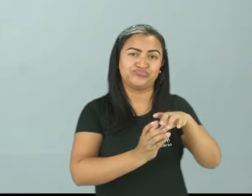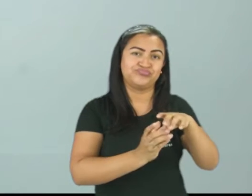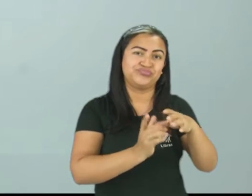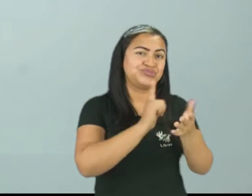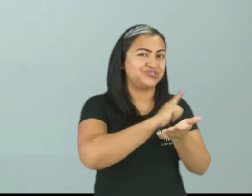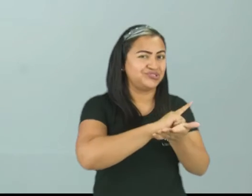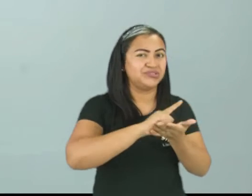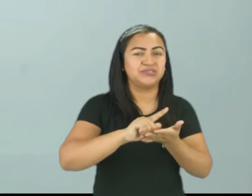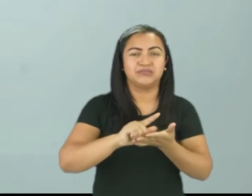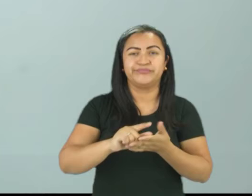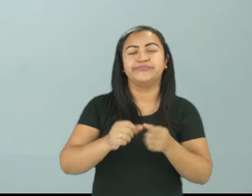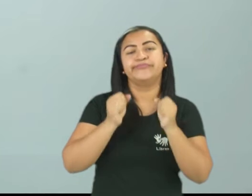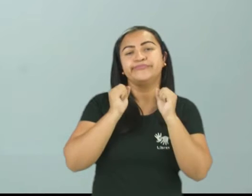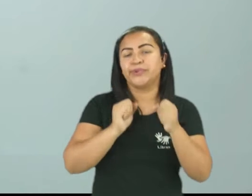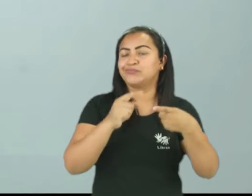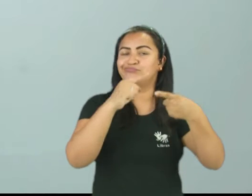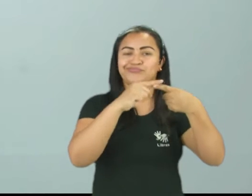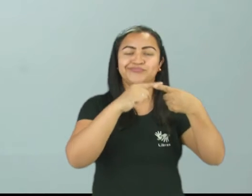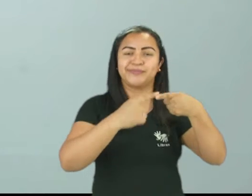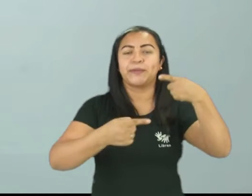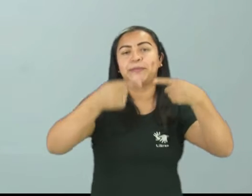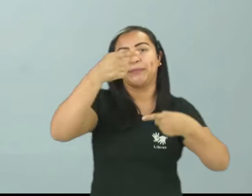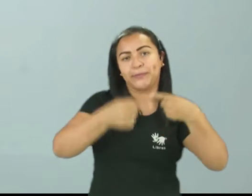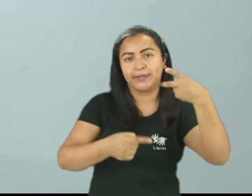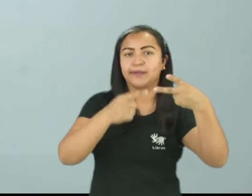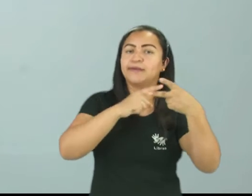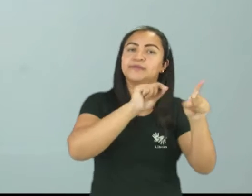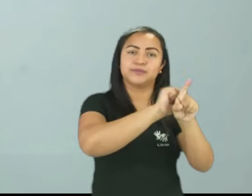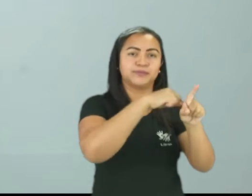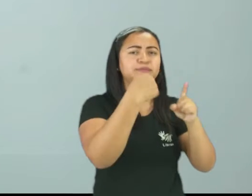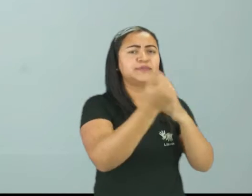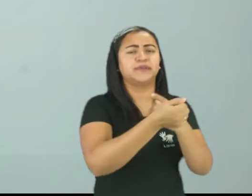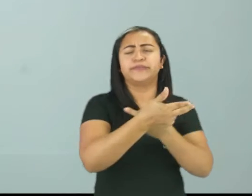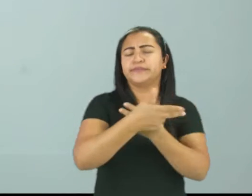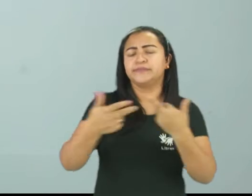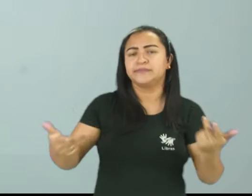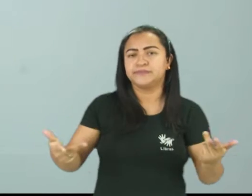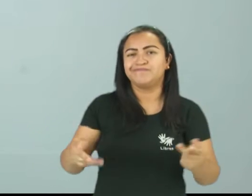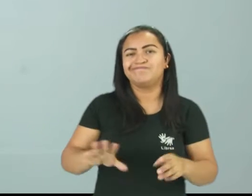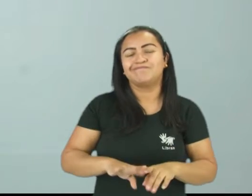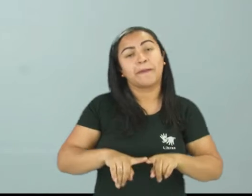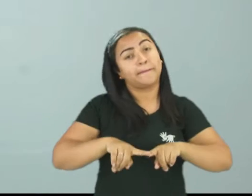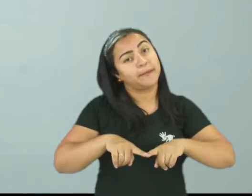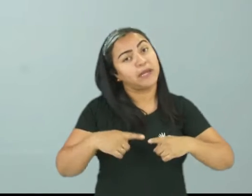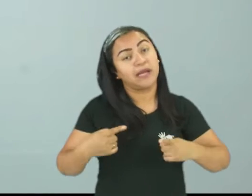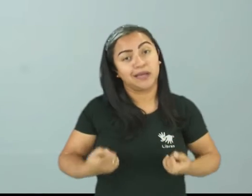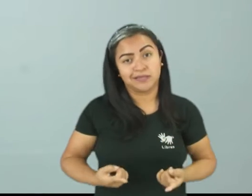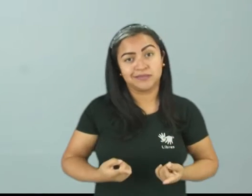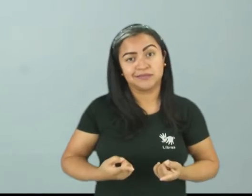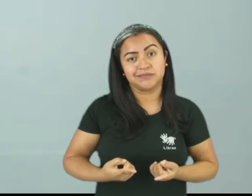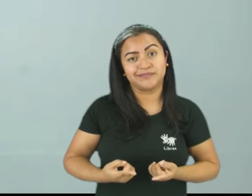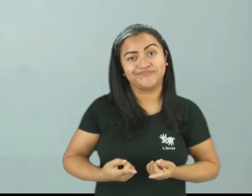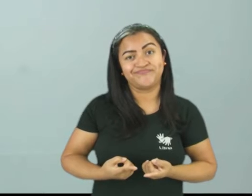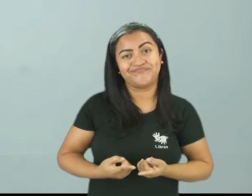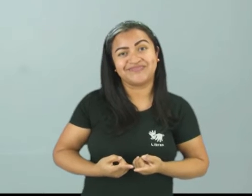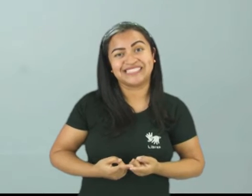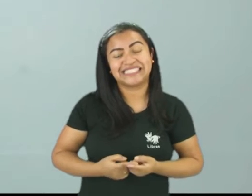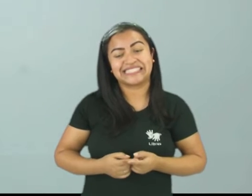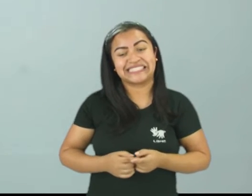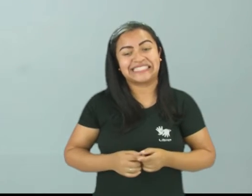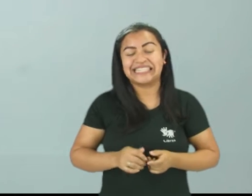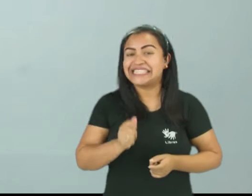questão política, social, dentre outros. E até agora, ainda não foi